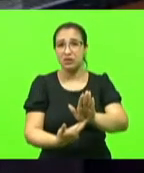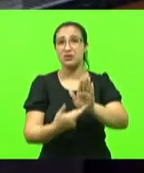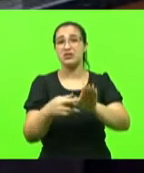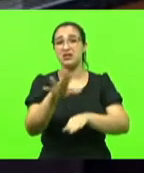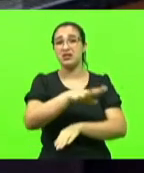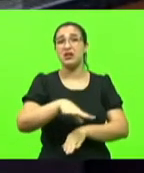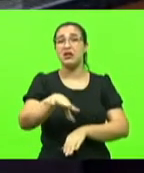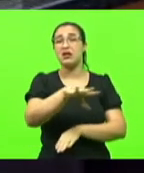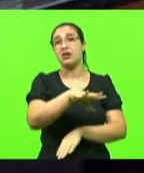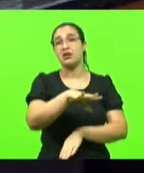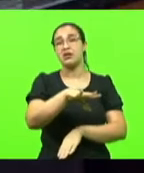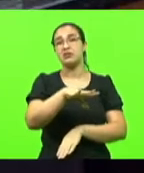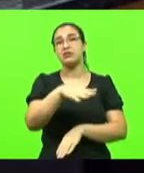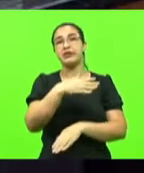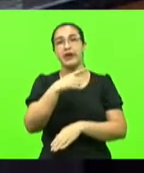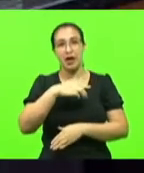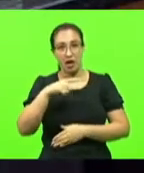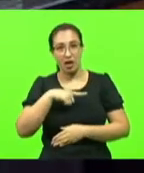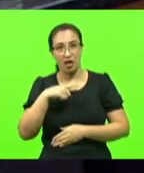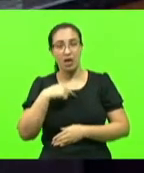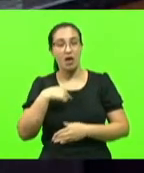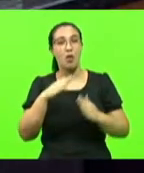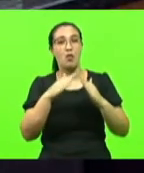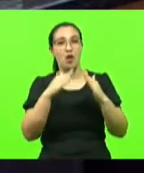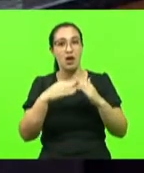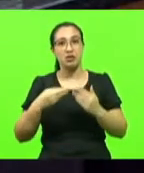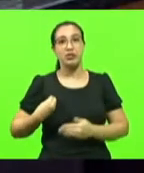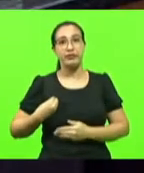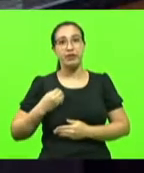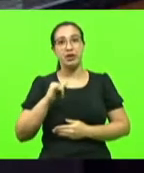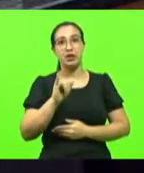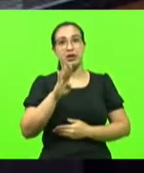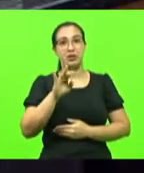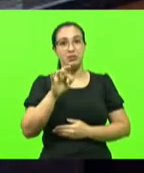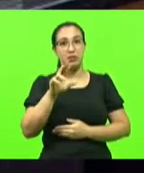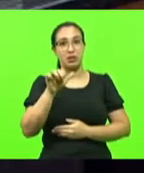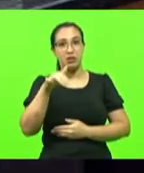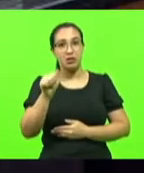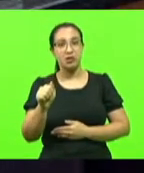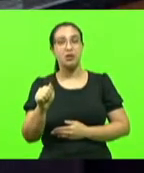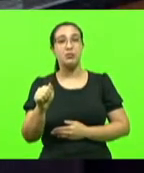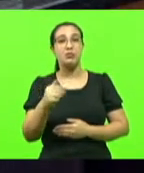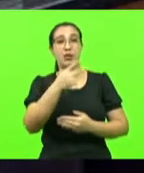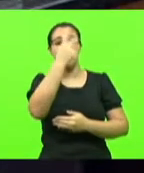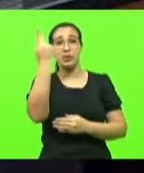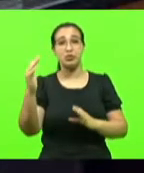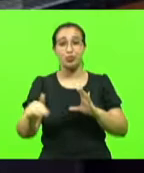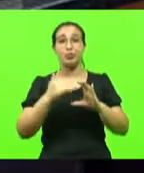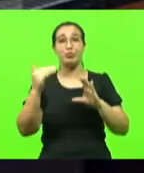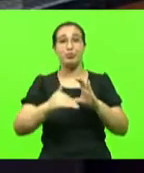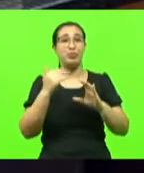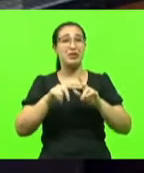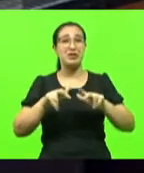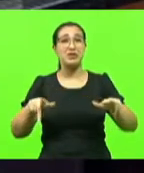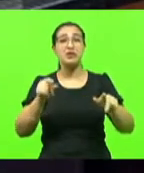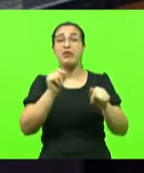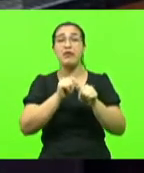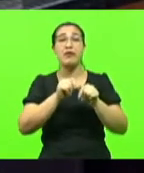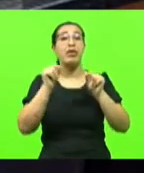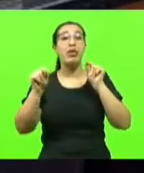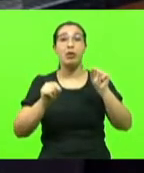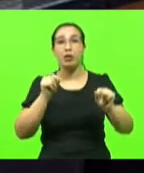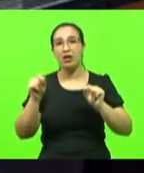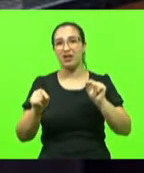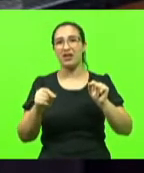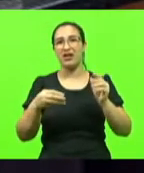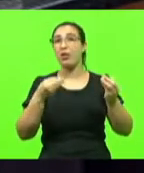moro ainda na cidade de Ibirama e as pessoas mandam mensagem, deputado, o senhor vai fazer o quê? O que o senhor, enquanto deputado,